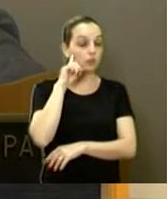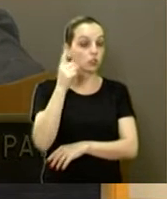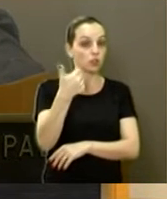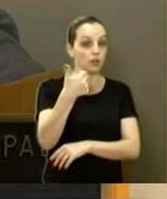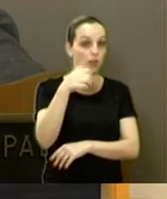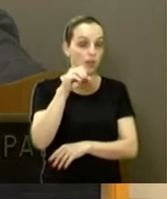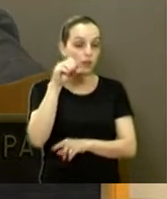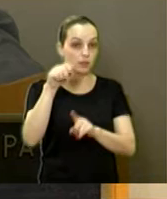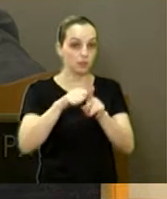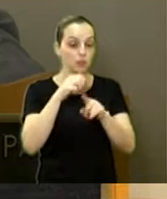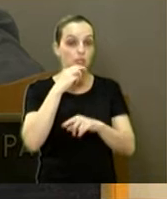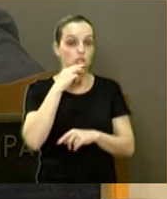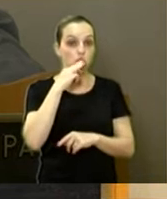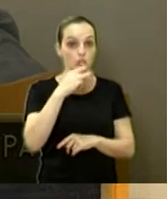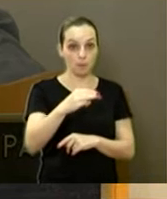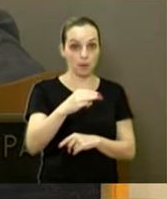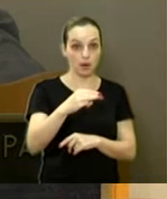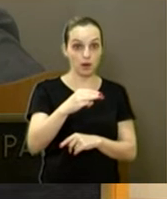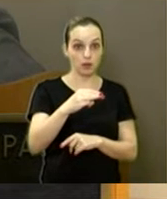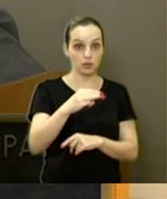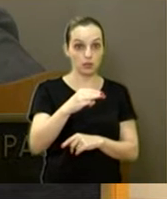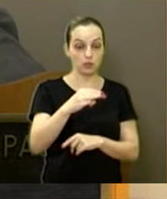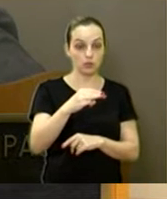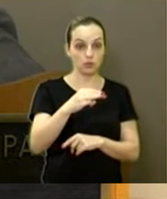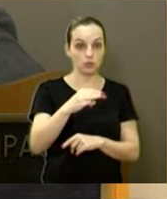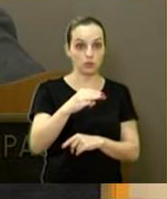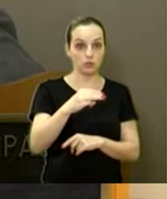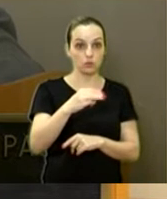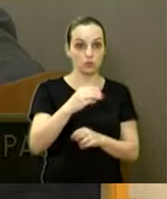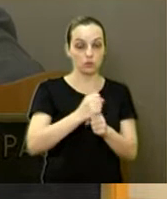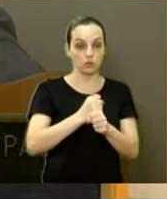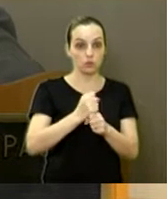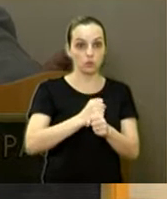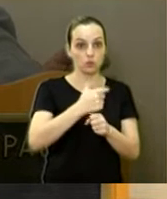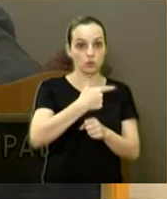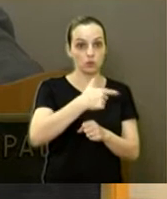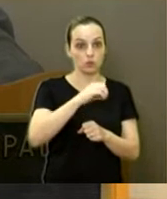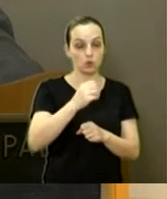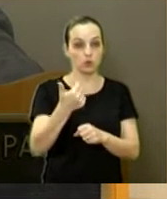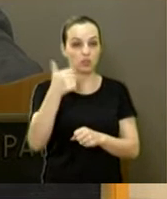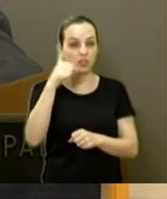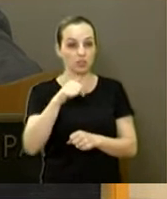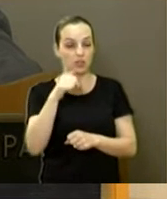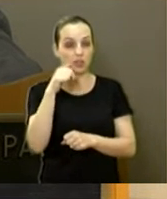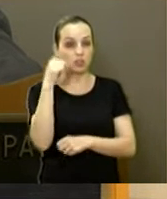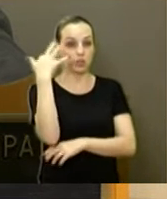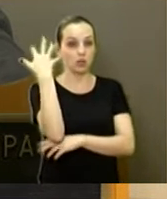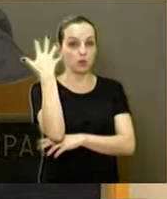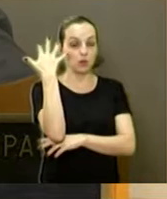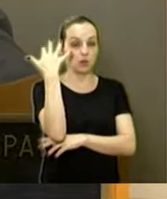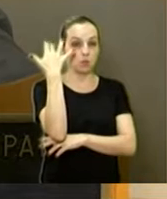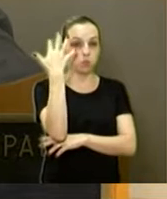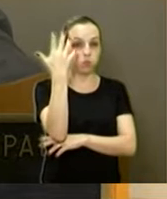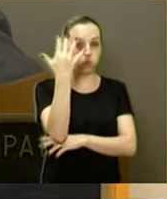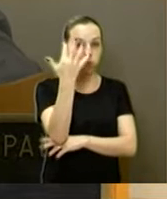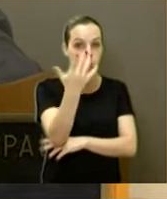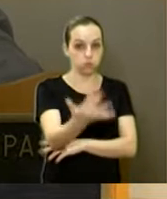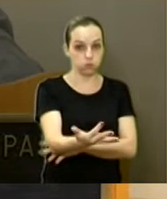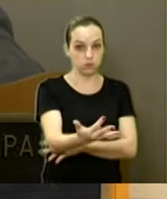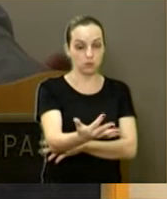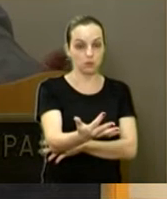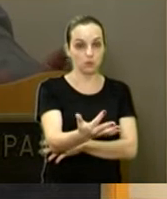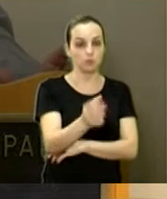de 2017, na Praça São Geraldo, quando caiu aquela duas seringueiras monstruosas,